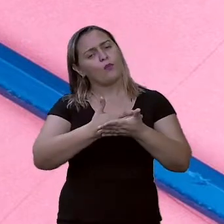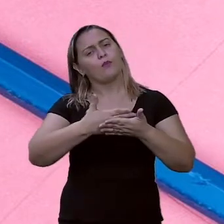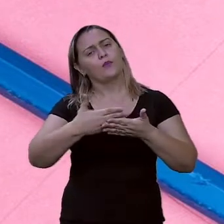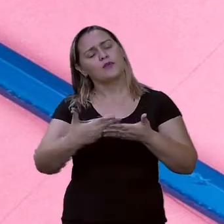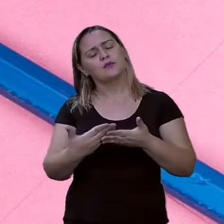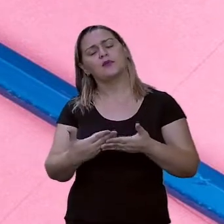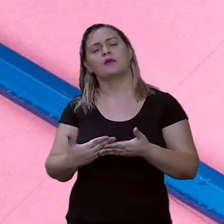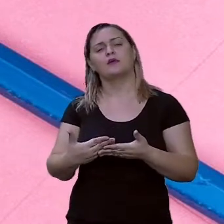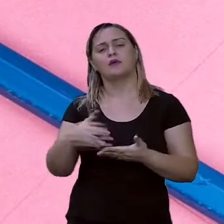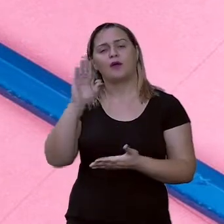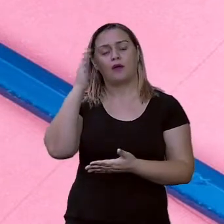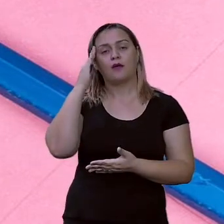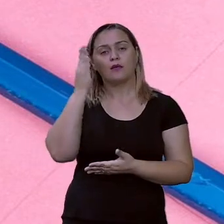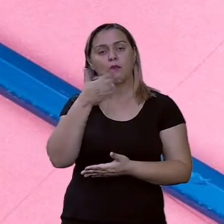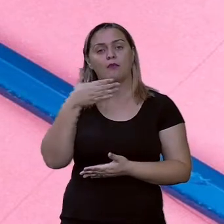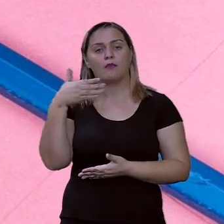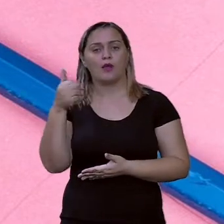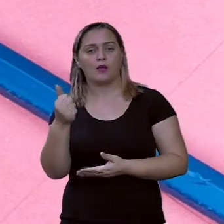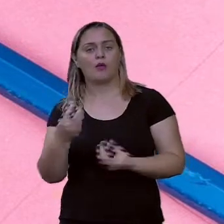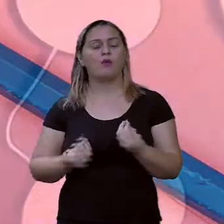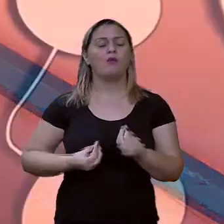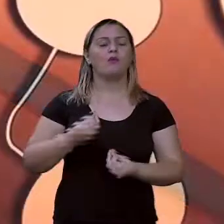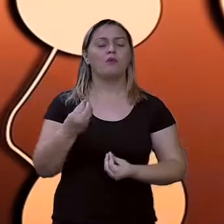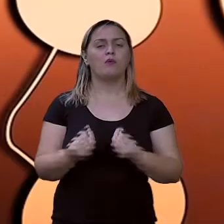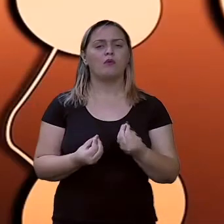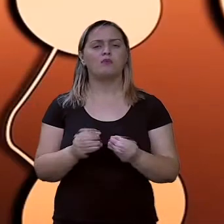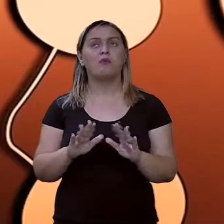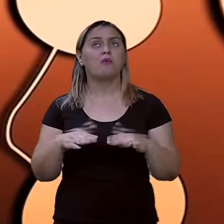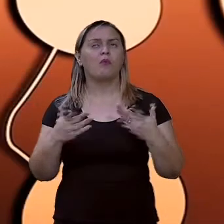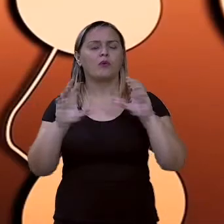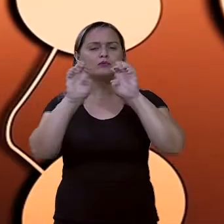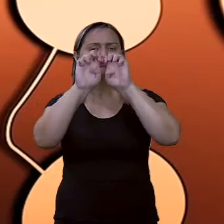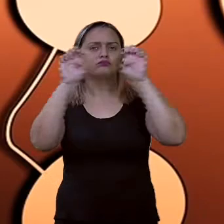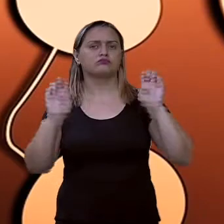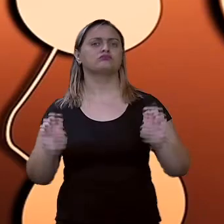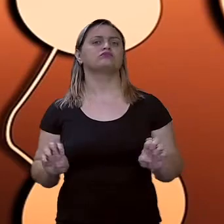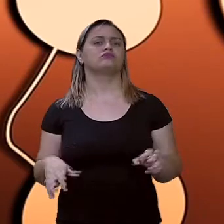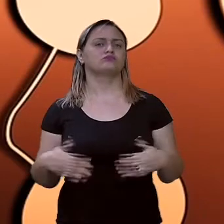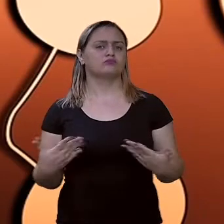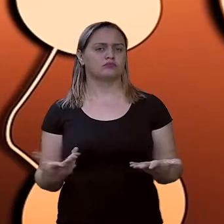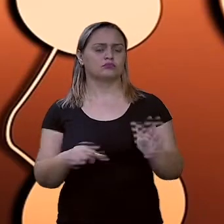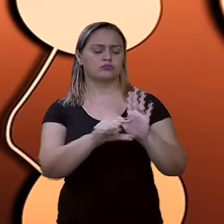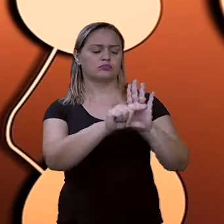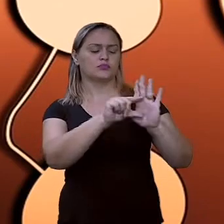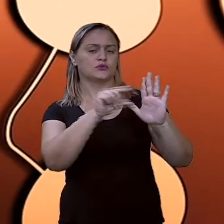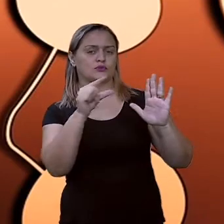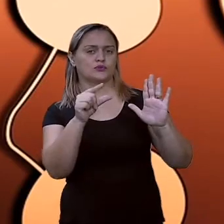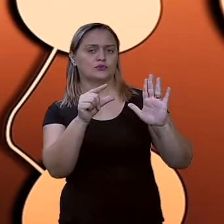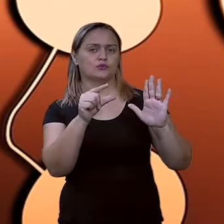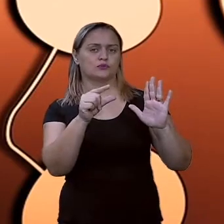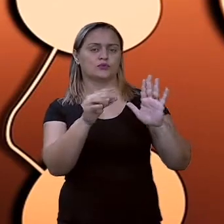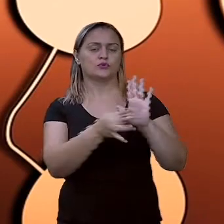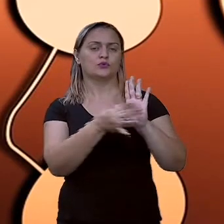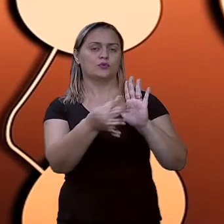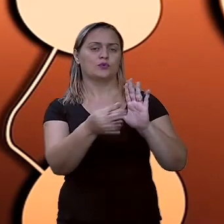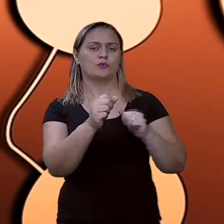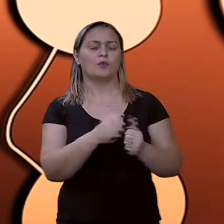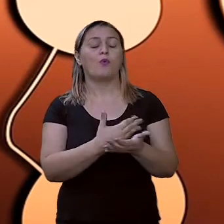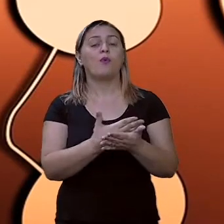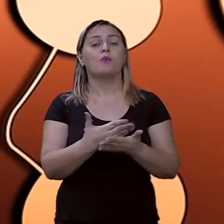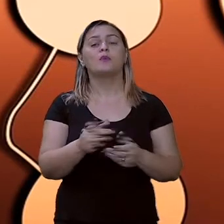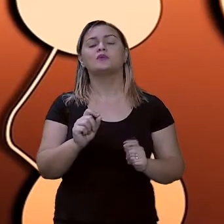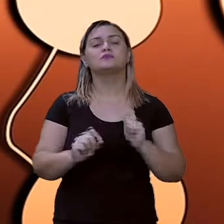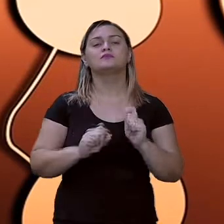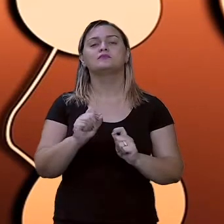sobre eles, ok? Então, presta bem atenção aí nos passos para se escrever um artigo de opinião. A gente começa primeiro